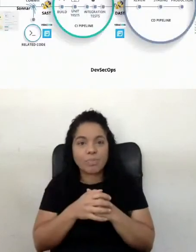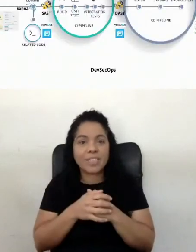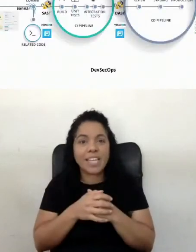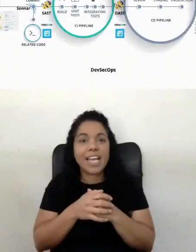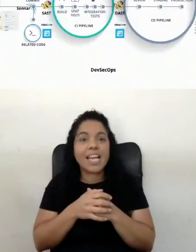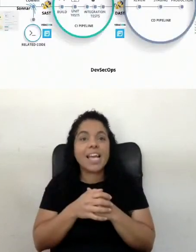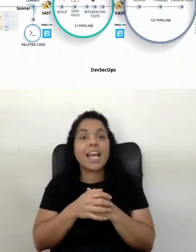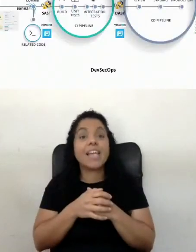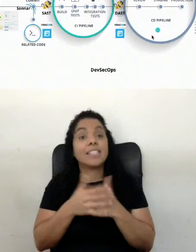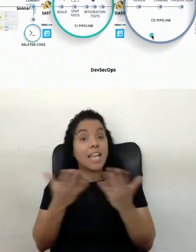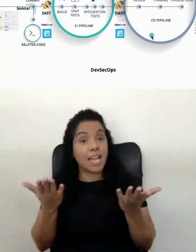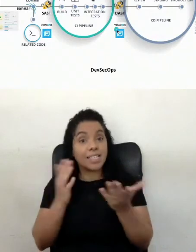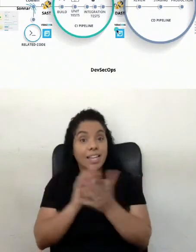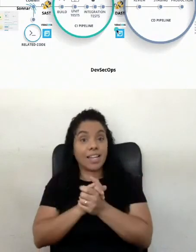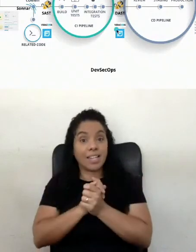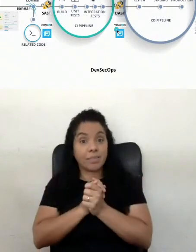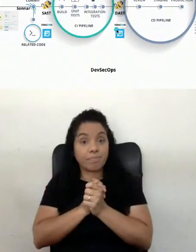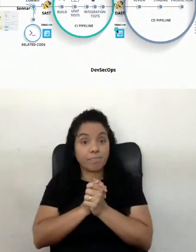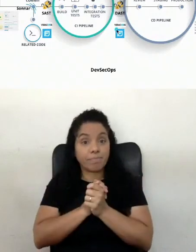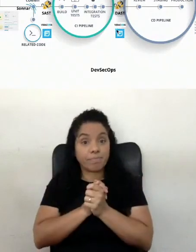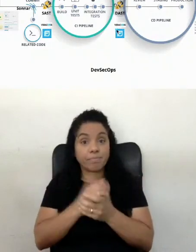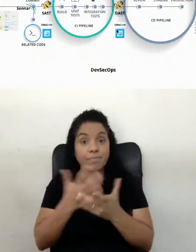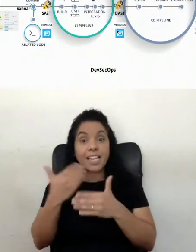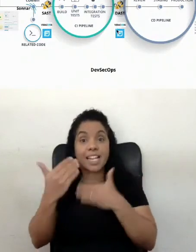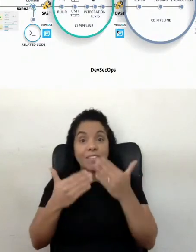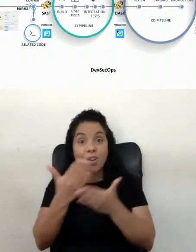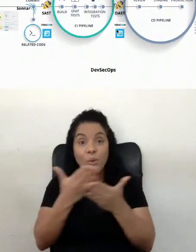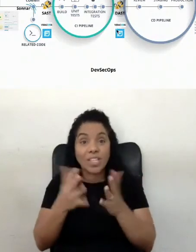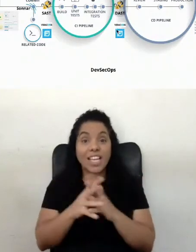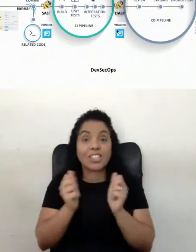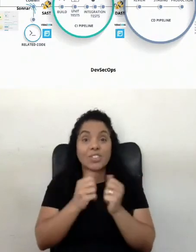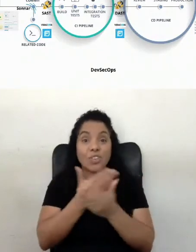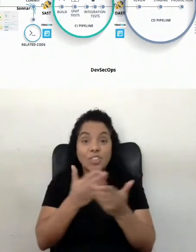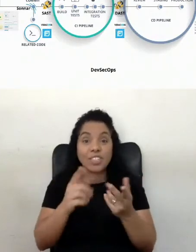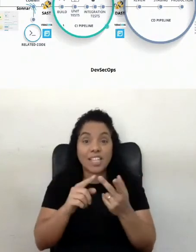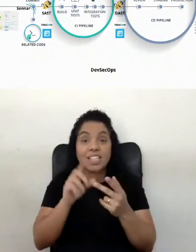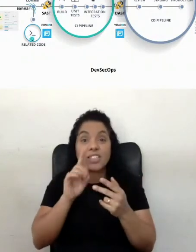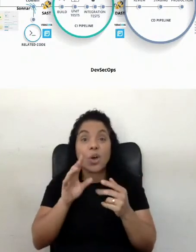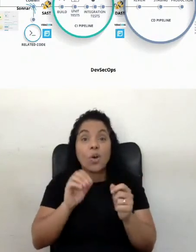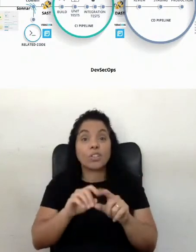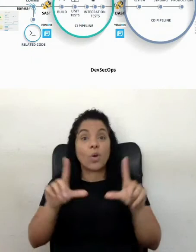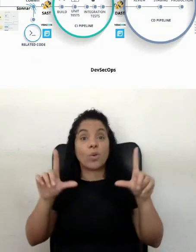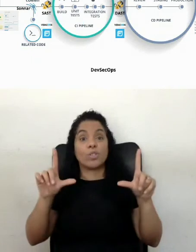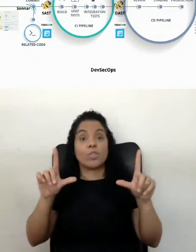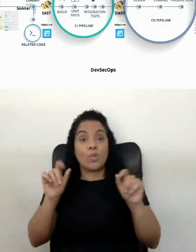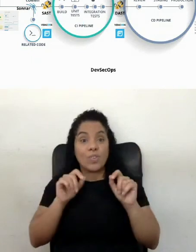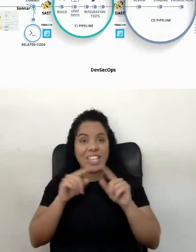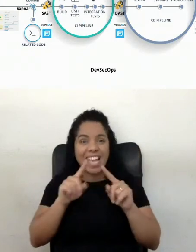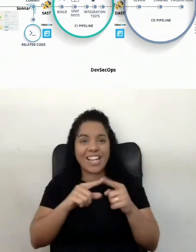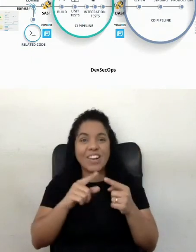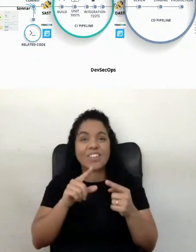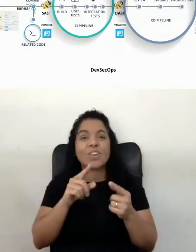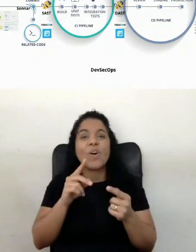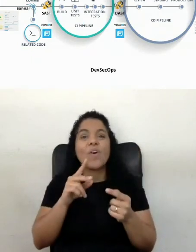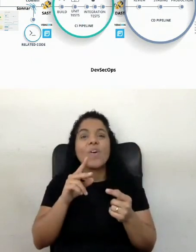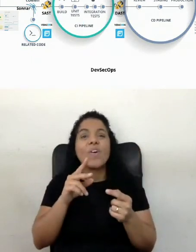E aí, galera, o que eu queria evoluir aqui com vocês, aqui eu só dou um zoom aqui na questão do Continuos Testes, é que